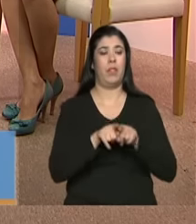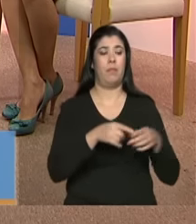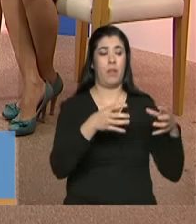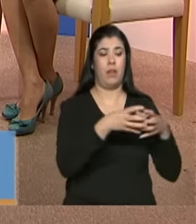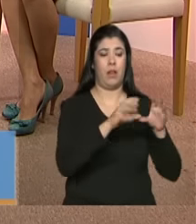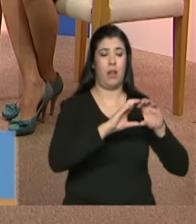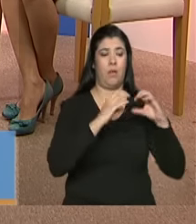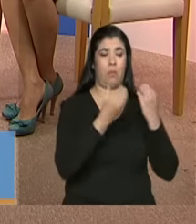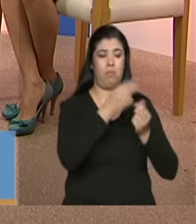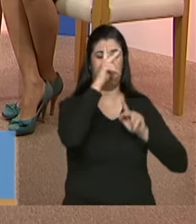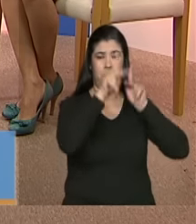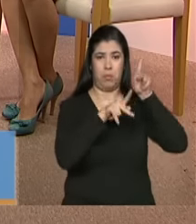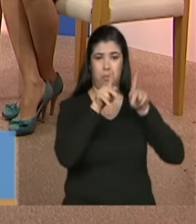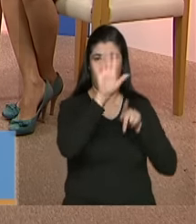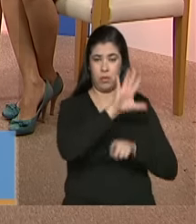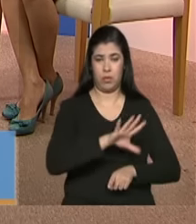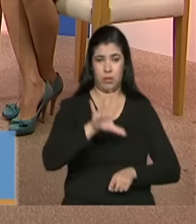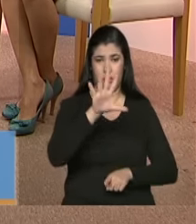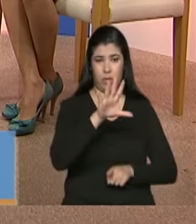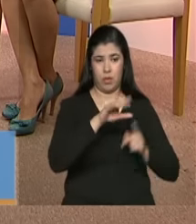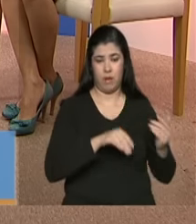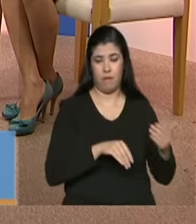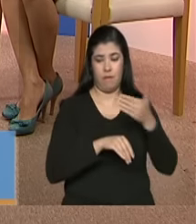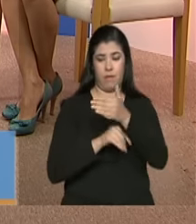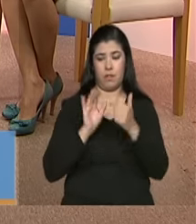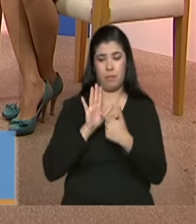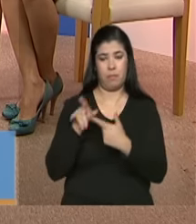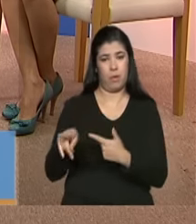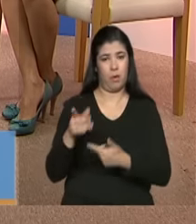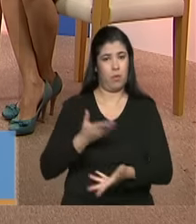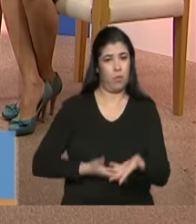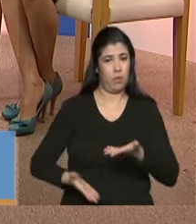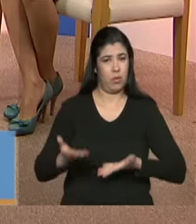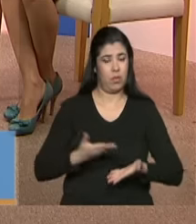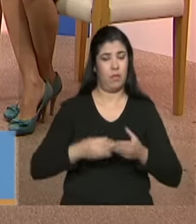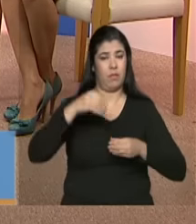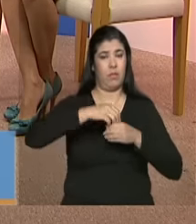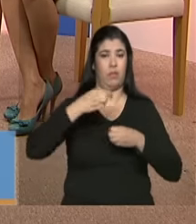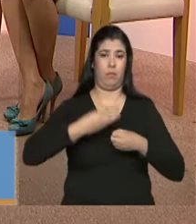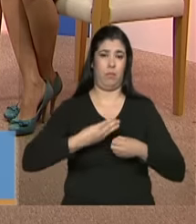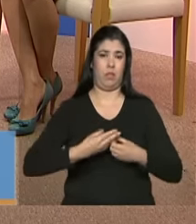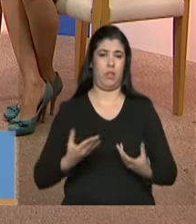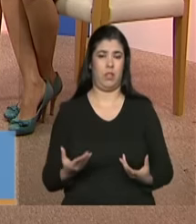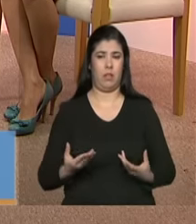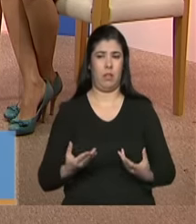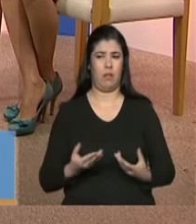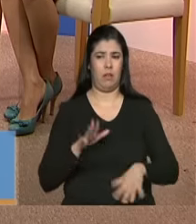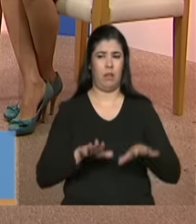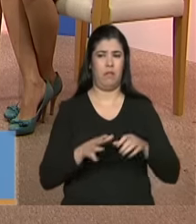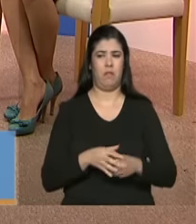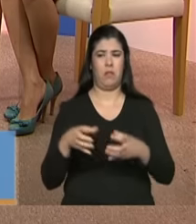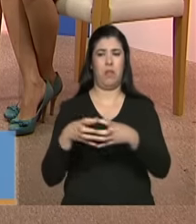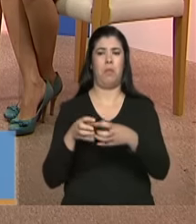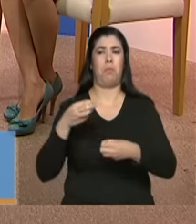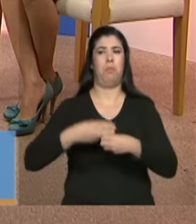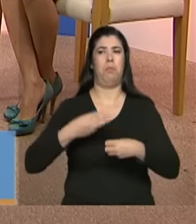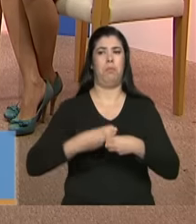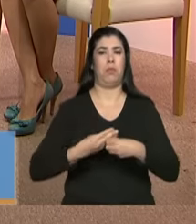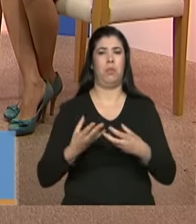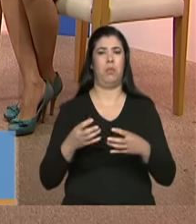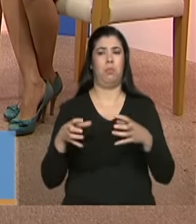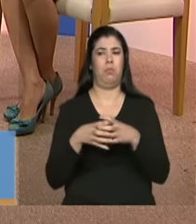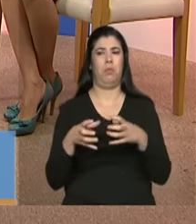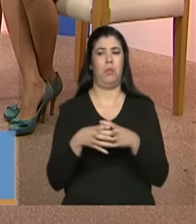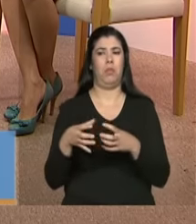para dentro dos nossos serviços porque muitas vezes a gente cria os nossos serviços no município fica a equipe a gestão e as pessoas sendo